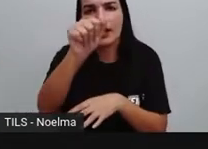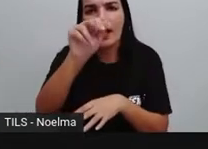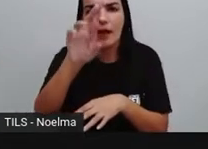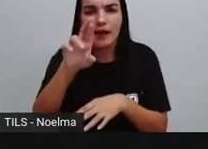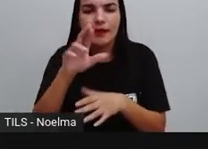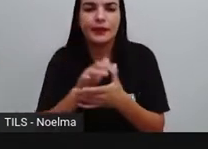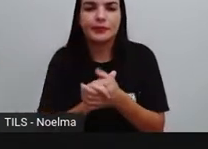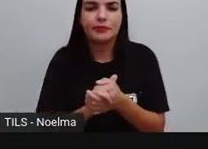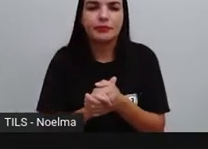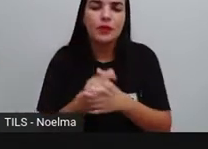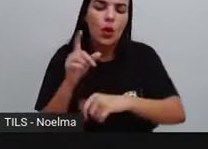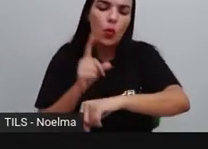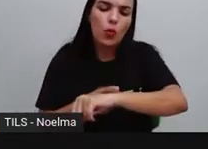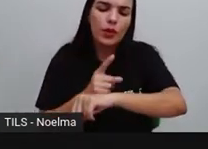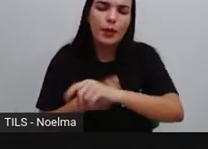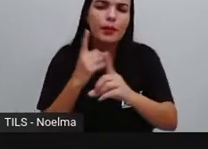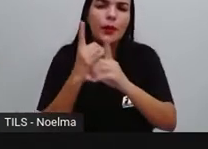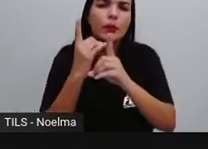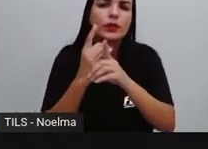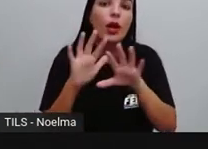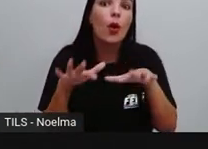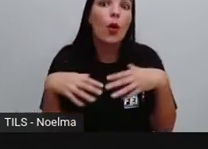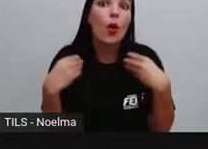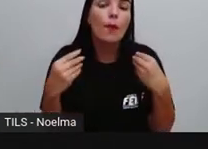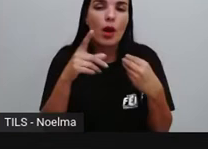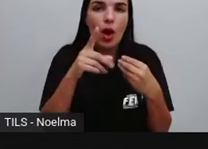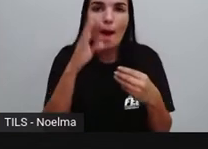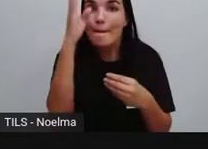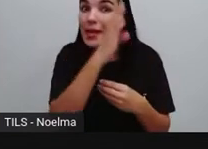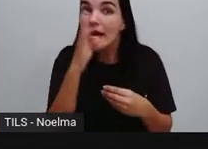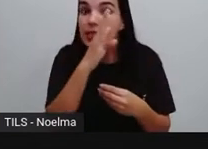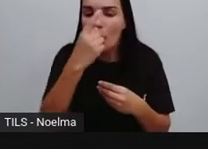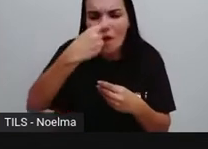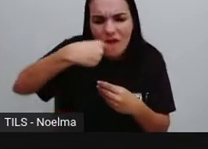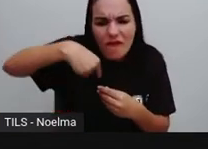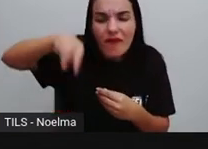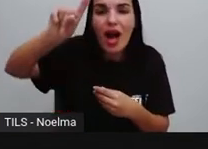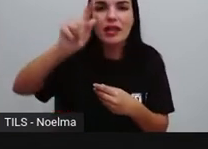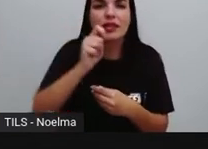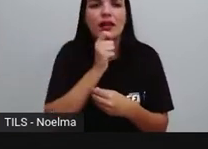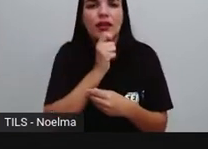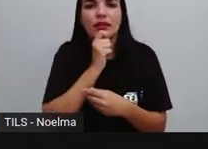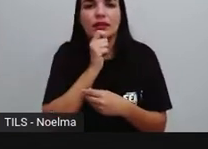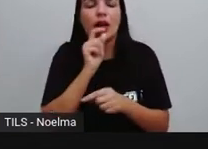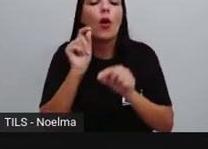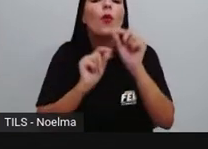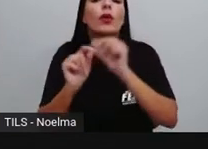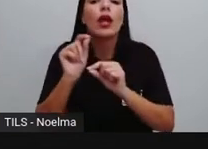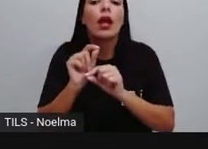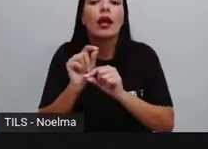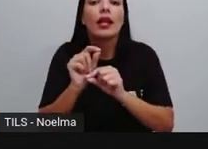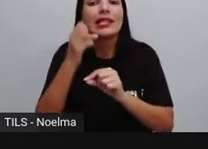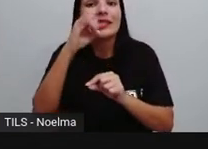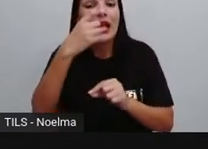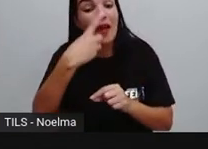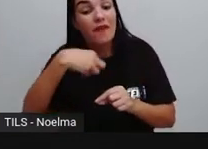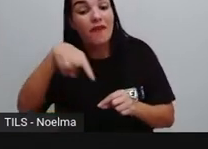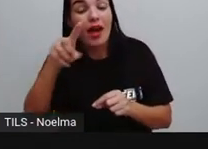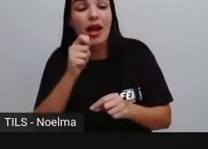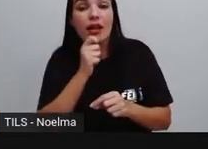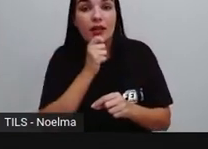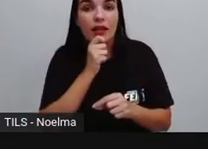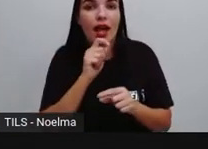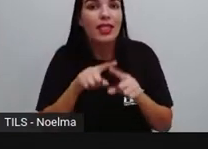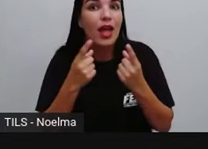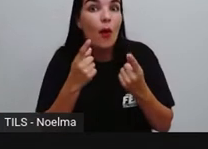Em que tempo ele se encontra? O Brasil vai retirar, vai acontecer ainda. Se vai acontecer ainda,